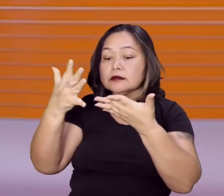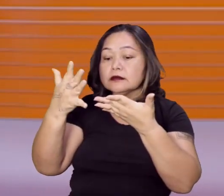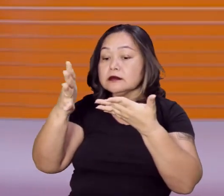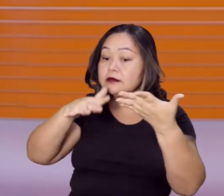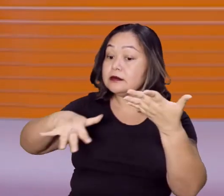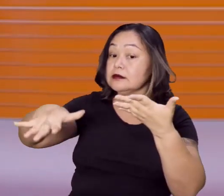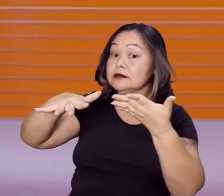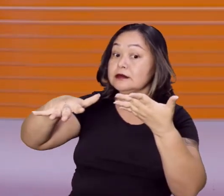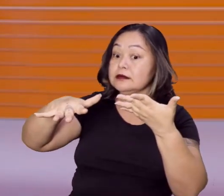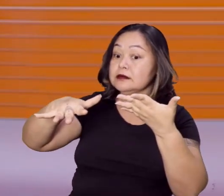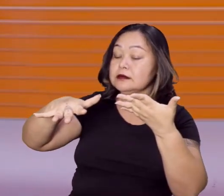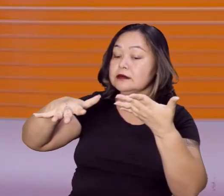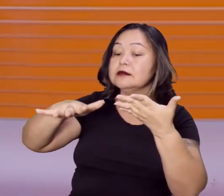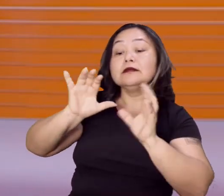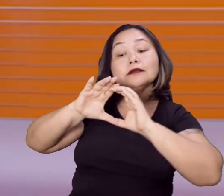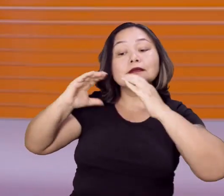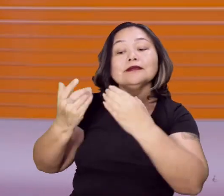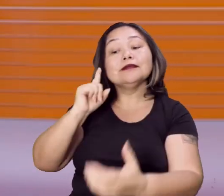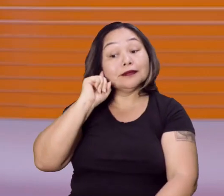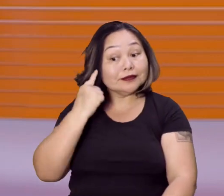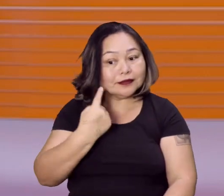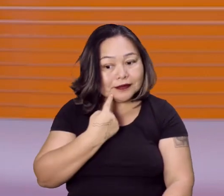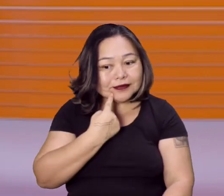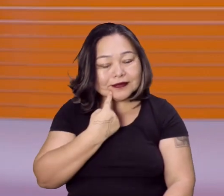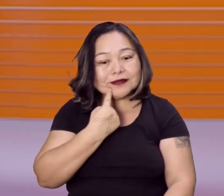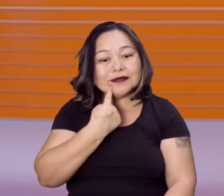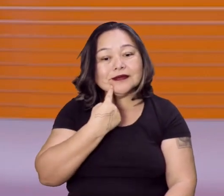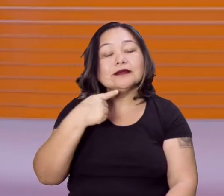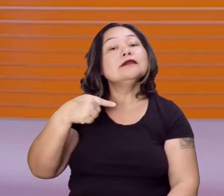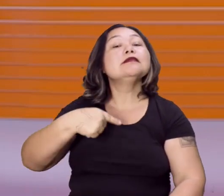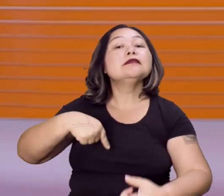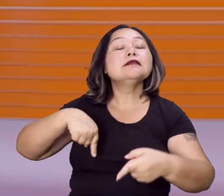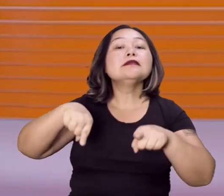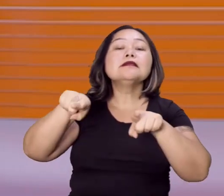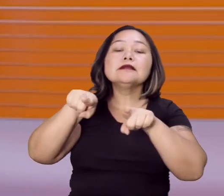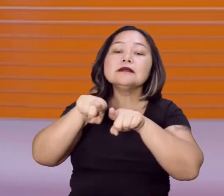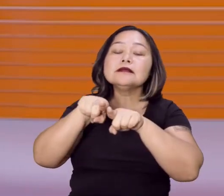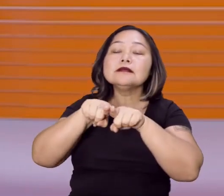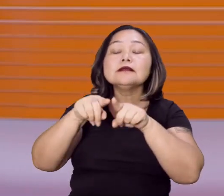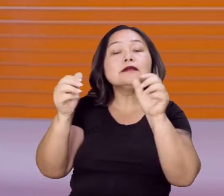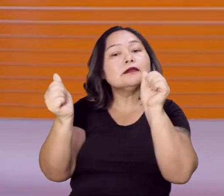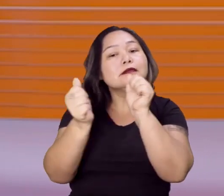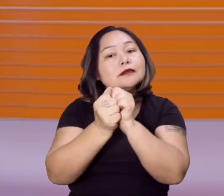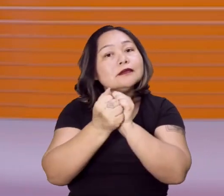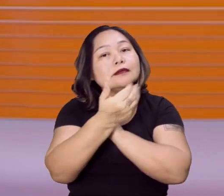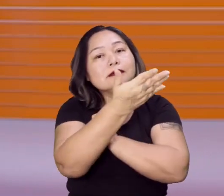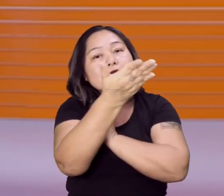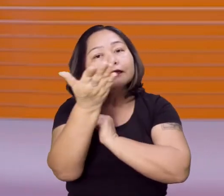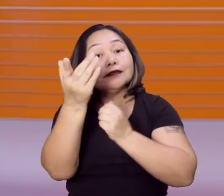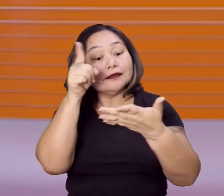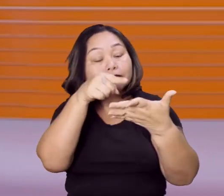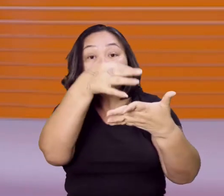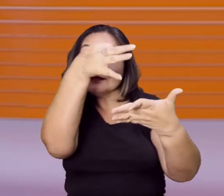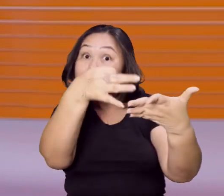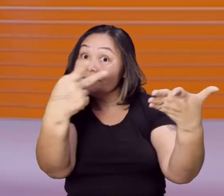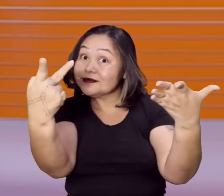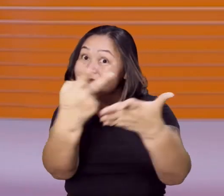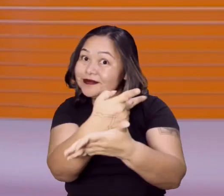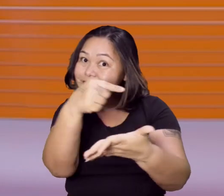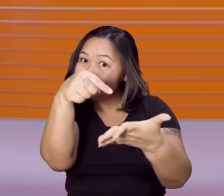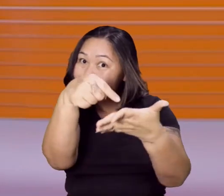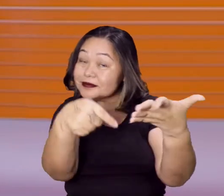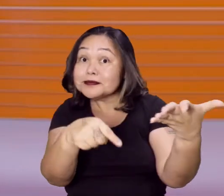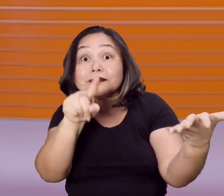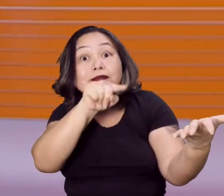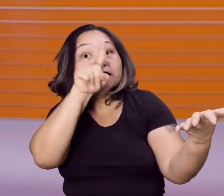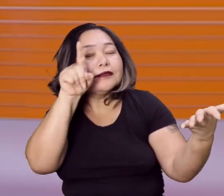da comunidade surda, né? E a gente vai ver juntos aqui se vocês acertaram, se vocês erraram.